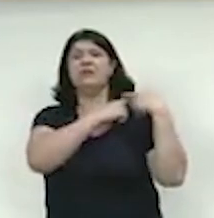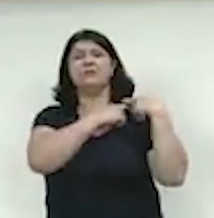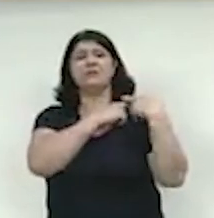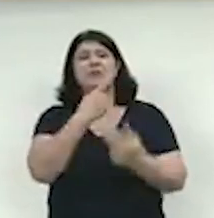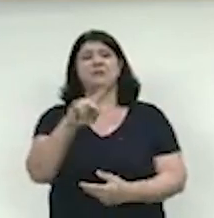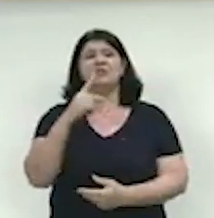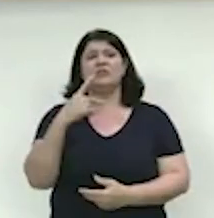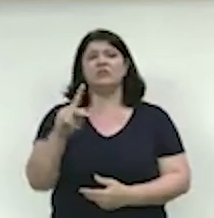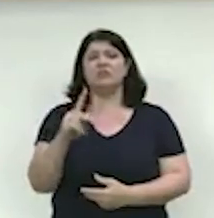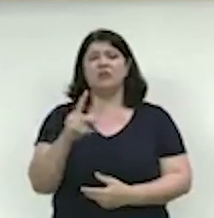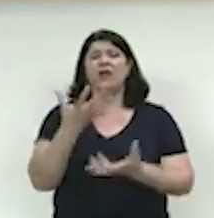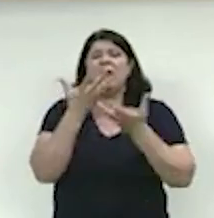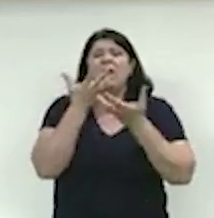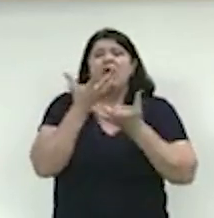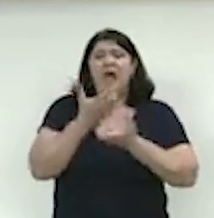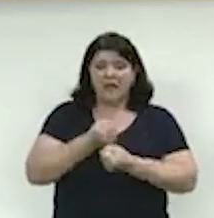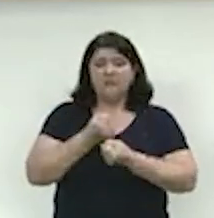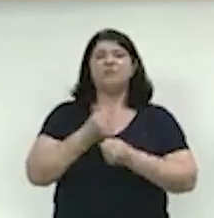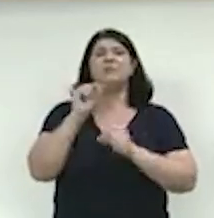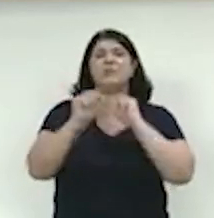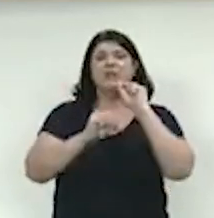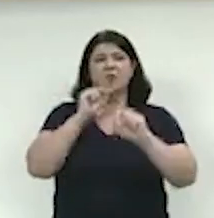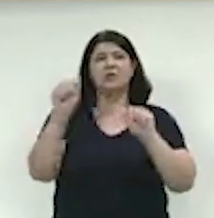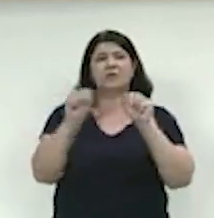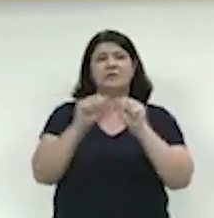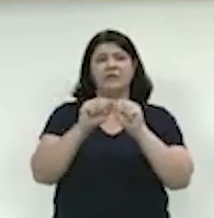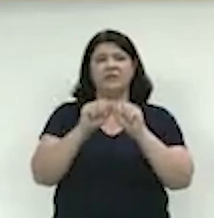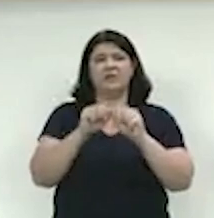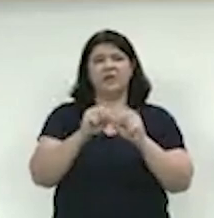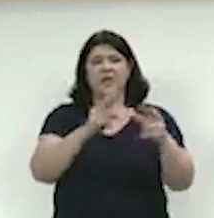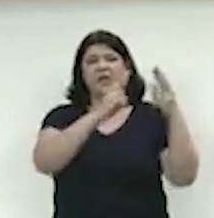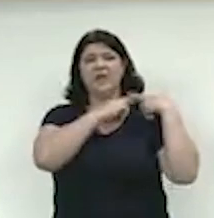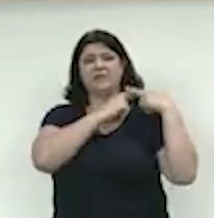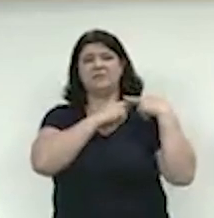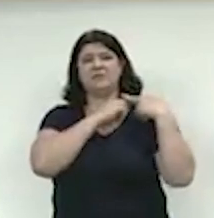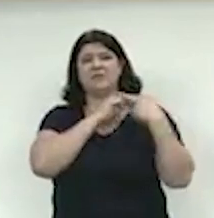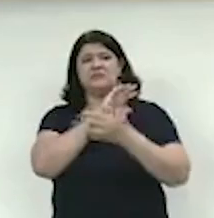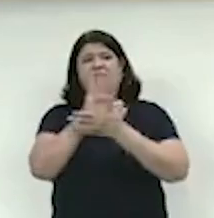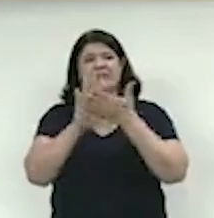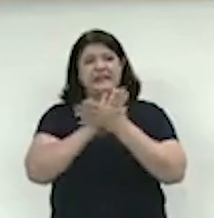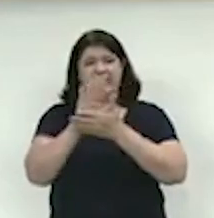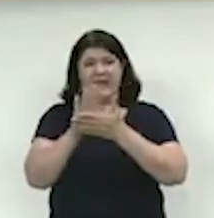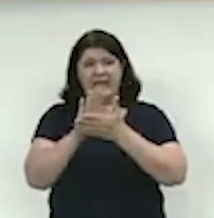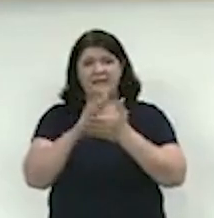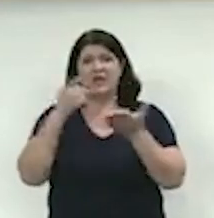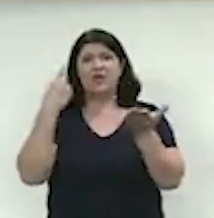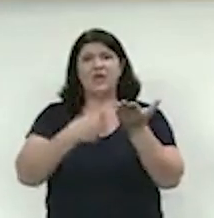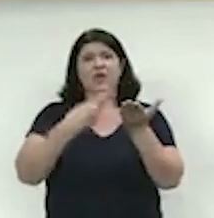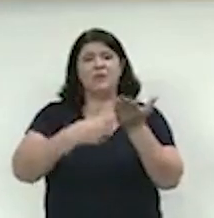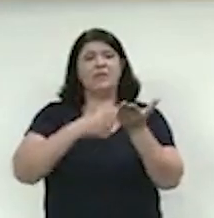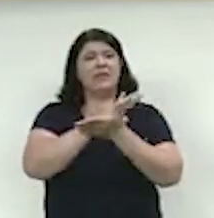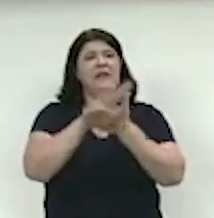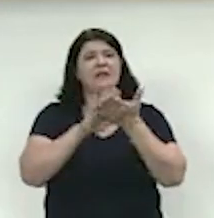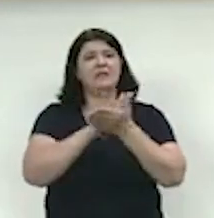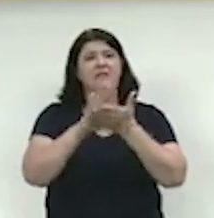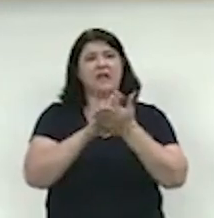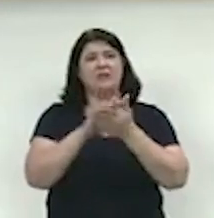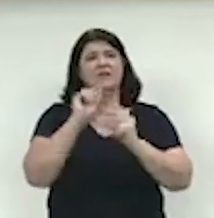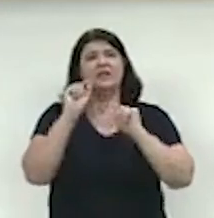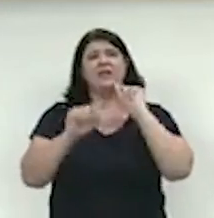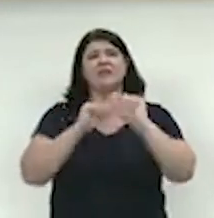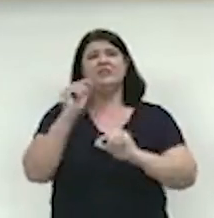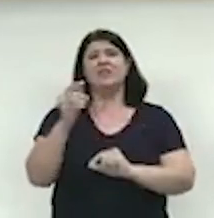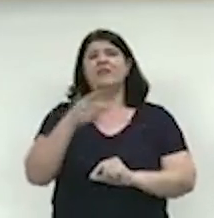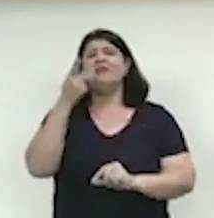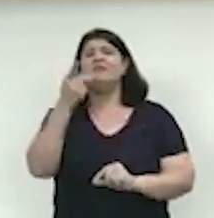assumir o seu voto, mas eu não tinha nenhuma responsabilidade com ninguém, com ninguém, de não falar, de não ir na